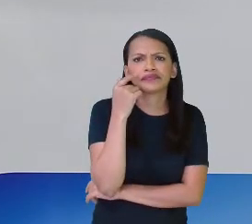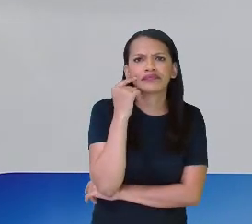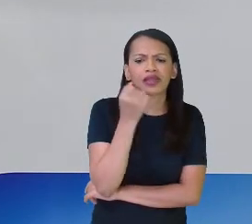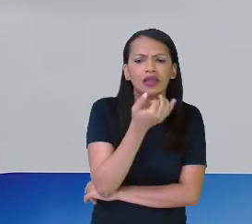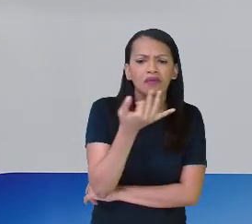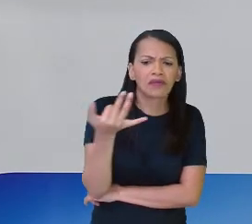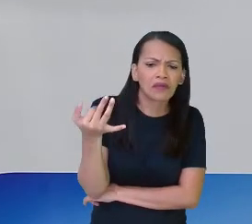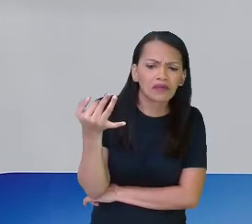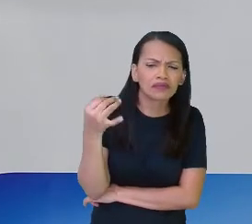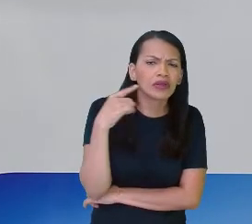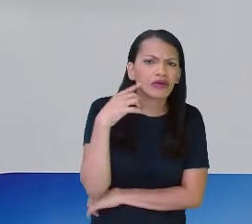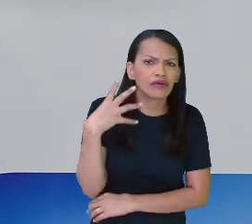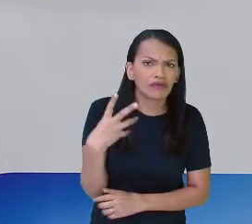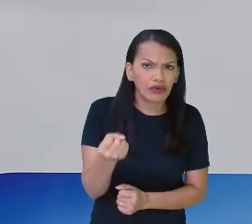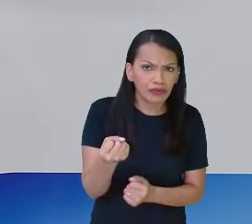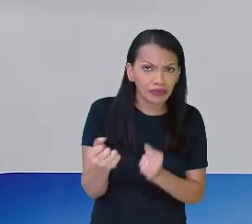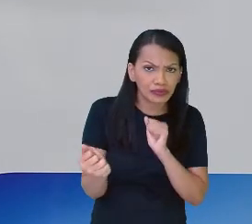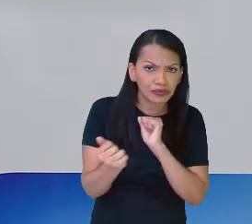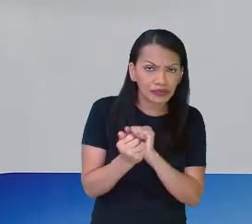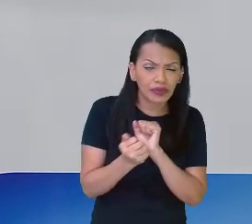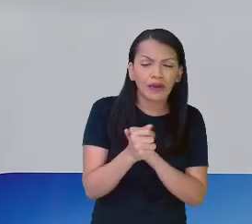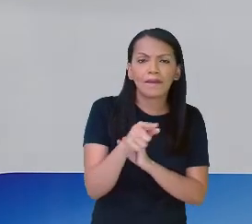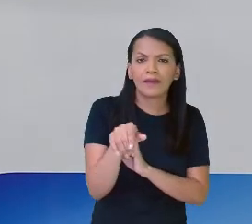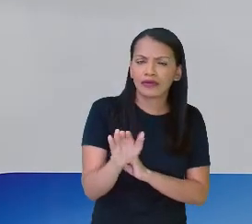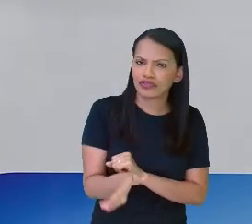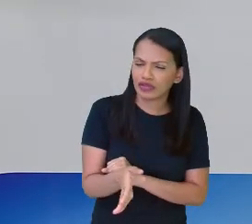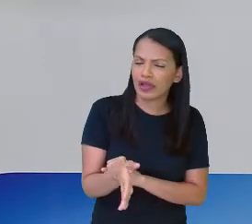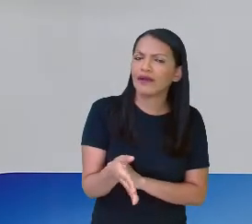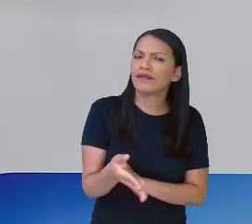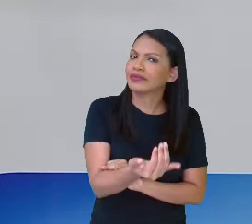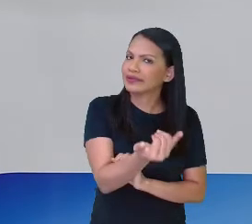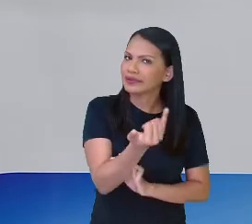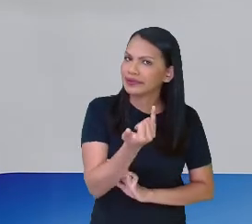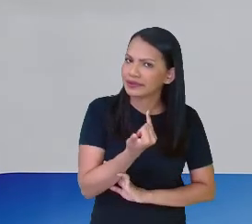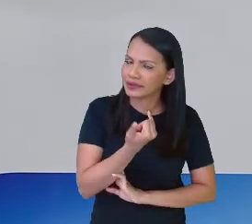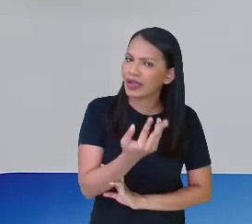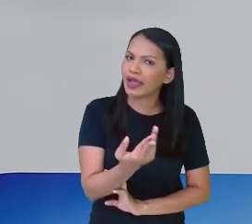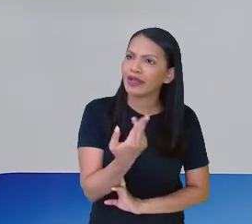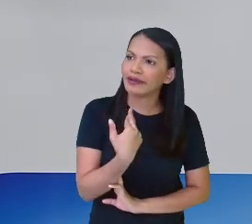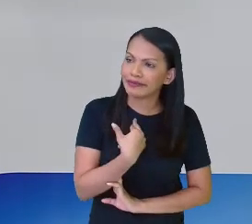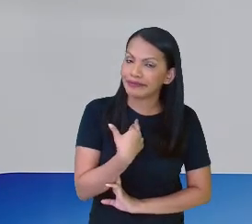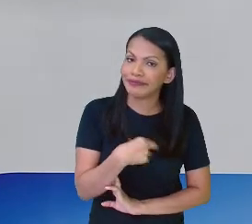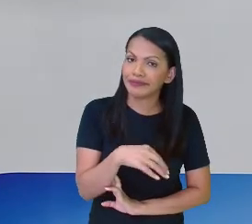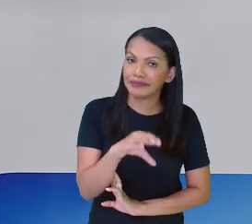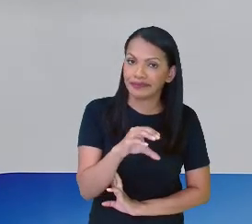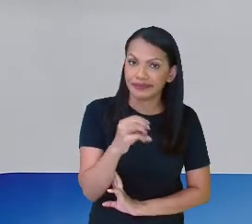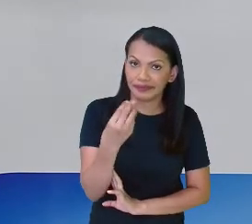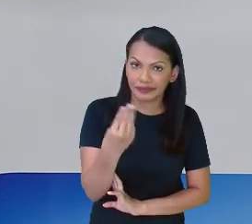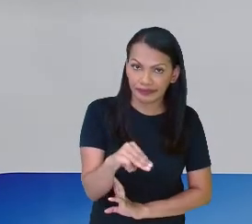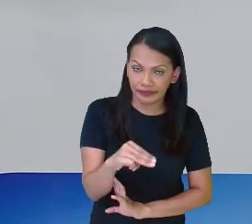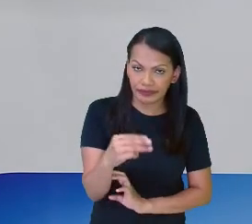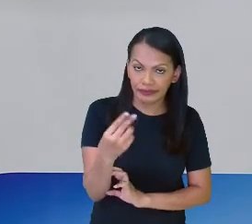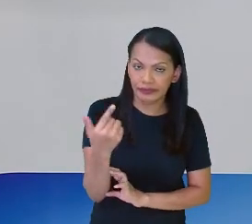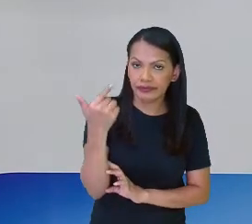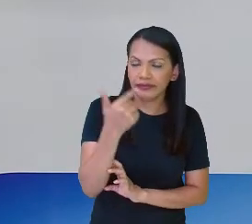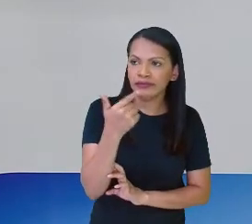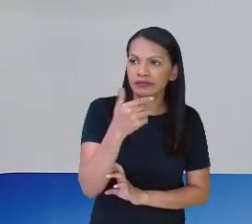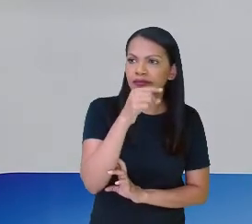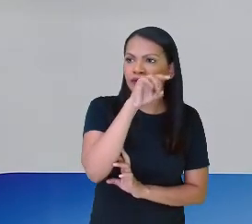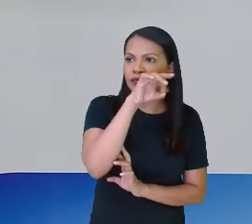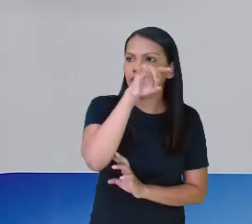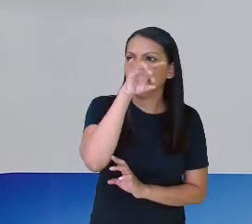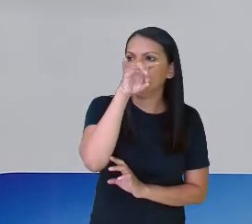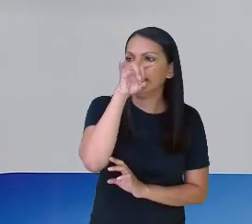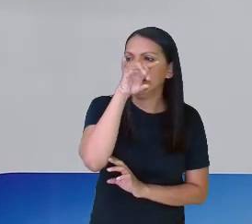Conta aí, a gente vai contar junto, mas você já pode adiantar. A resposta será em centímetros quadrados. Cada